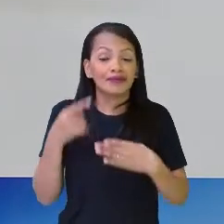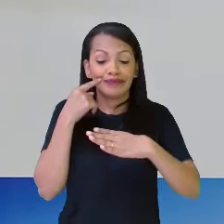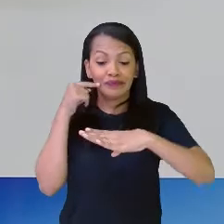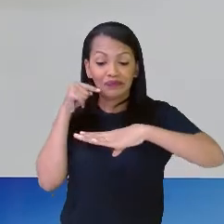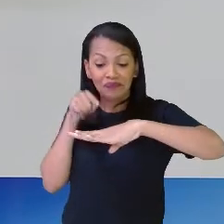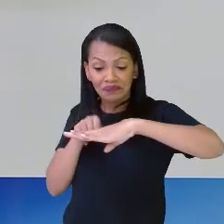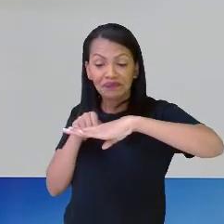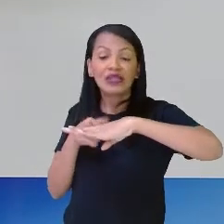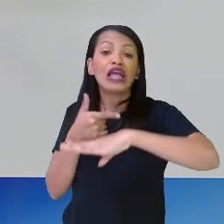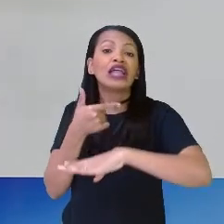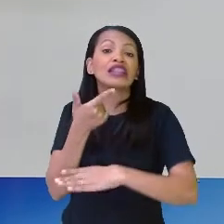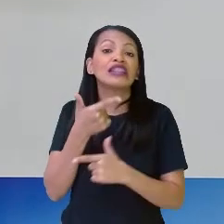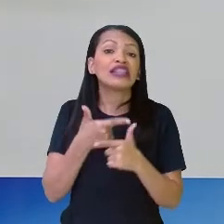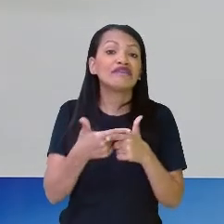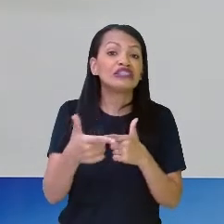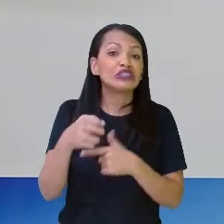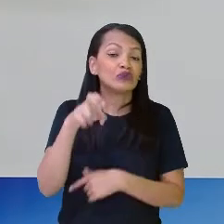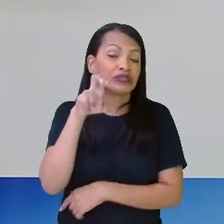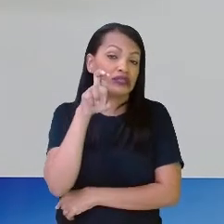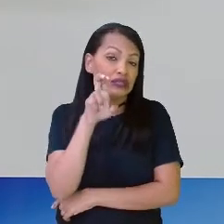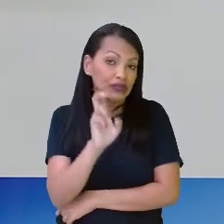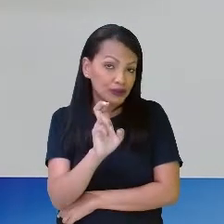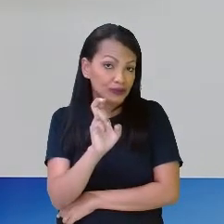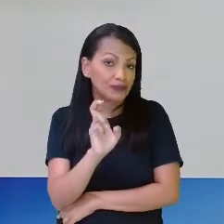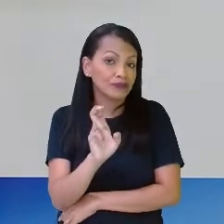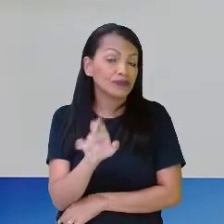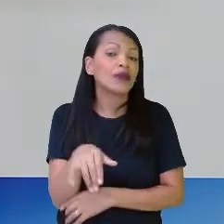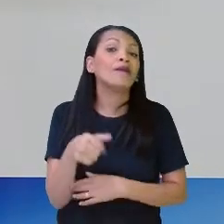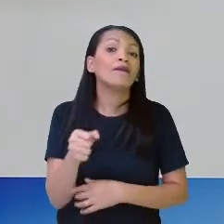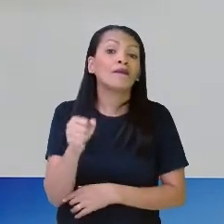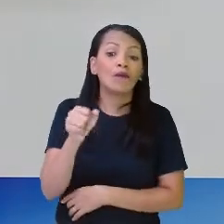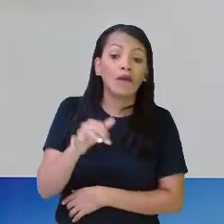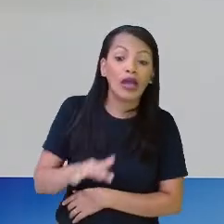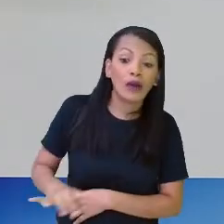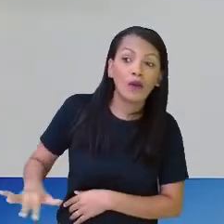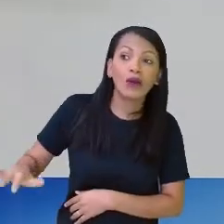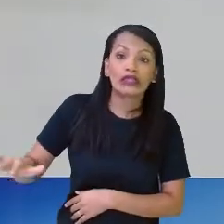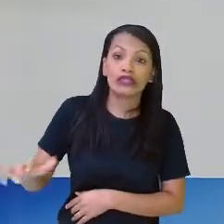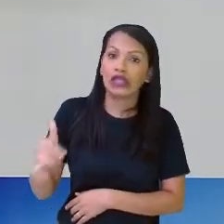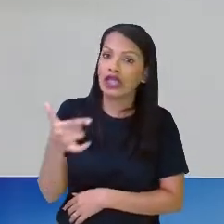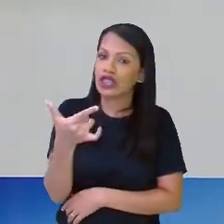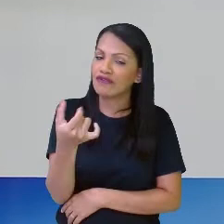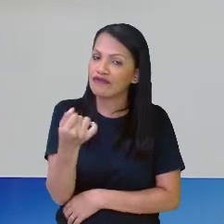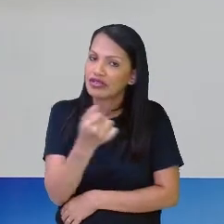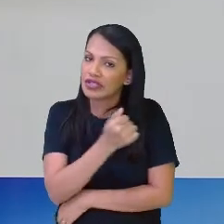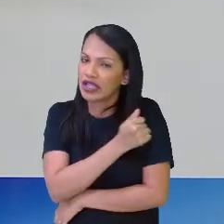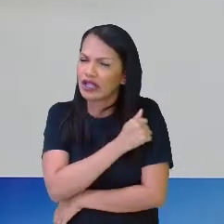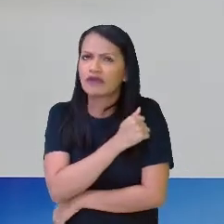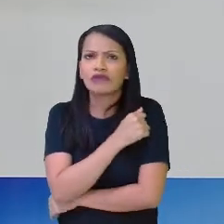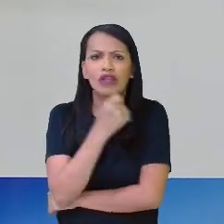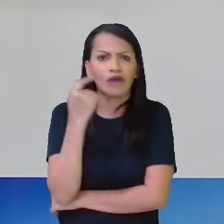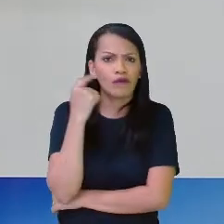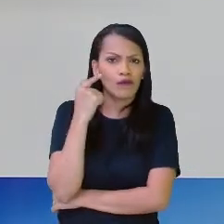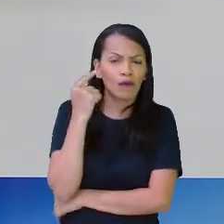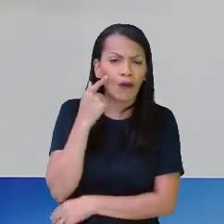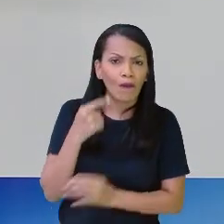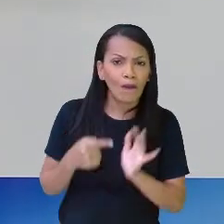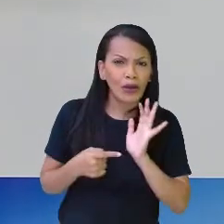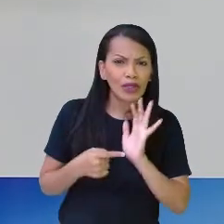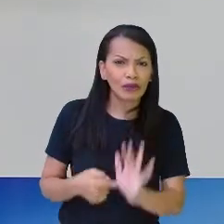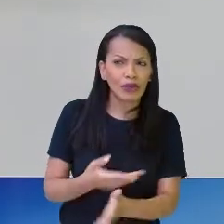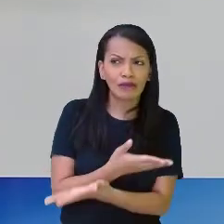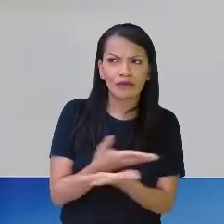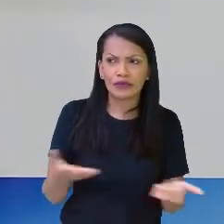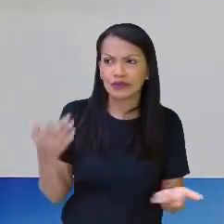partes. Só que é 5 partes para uma quantidade de 20 estudantes. Aí eu vou mostrar para vocês,